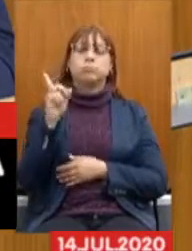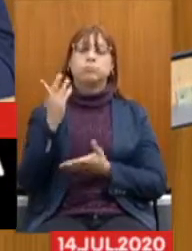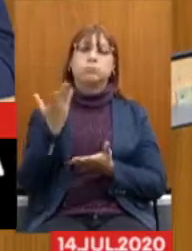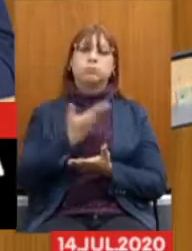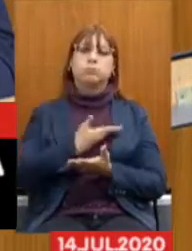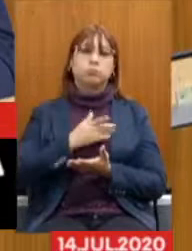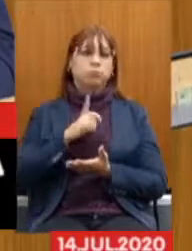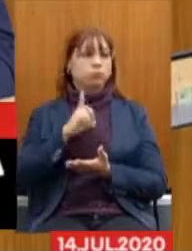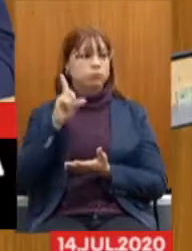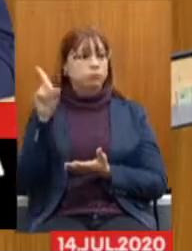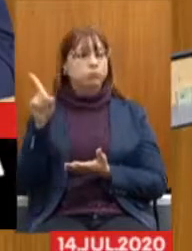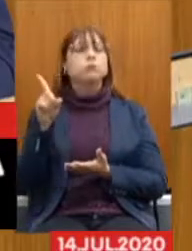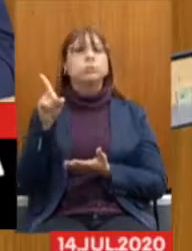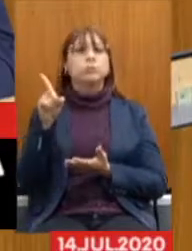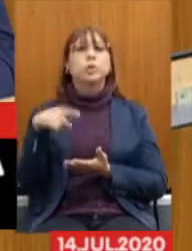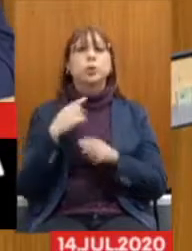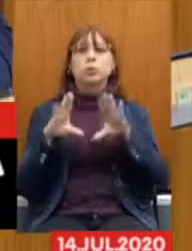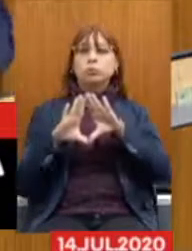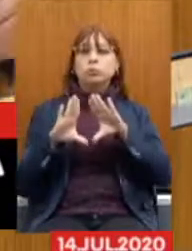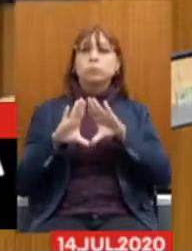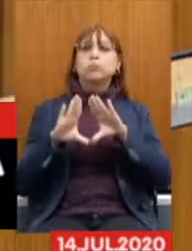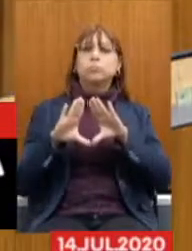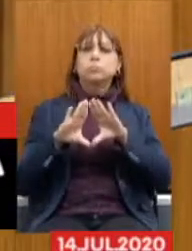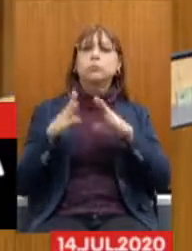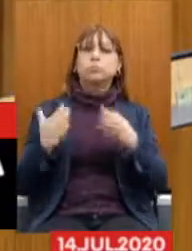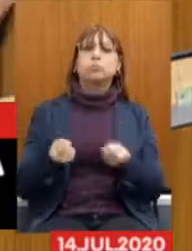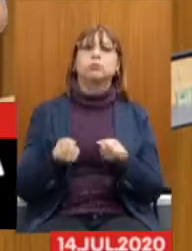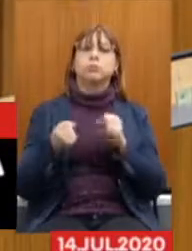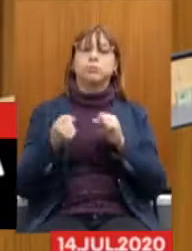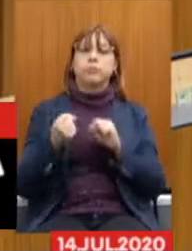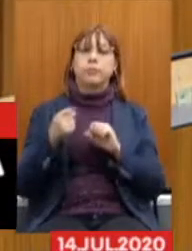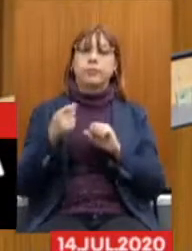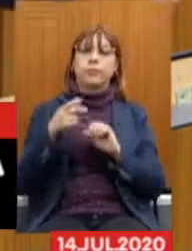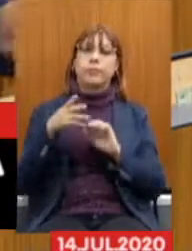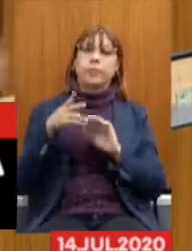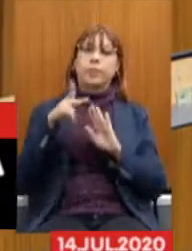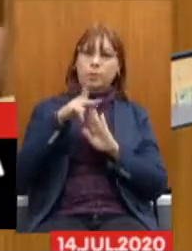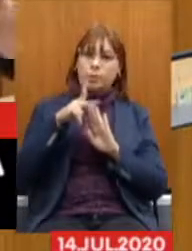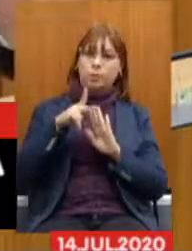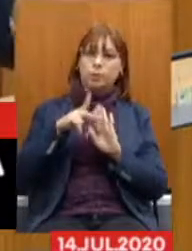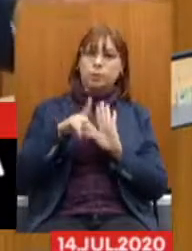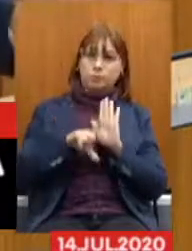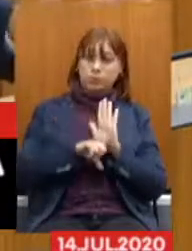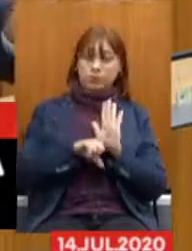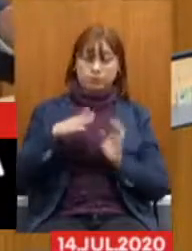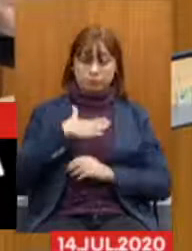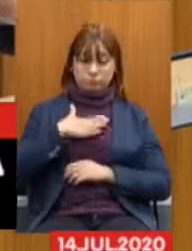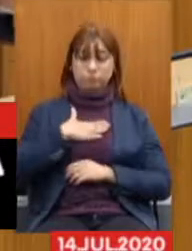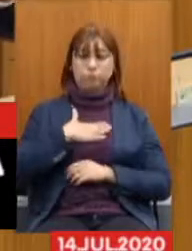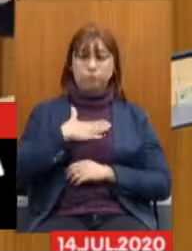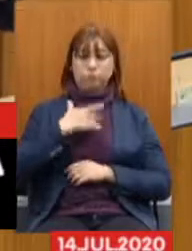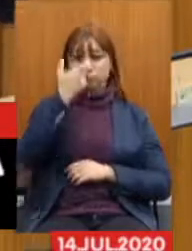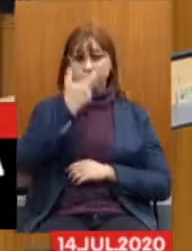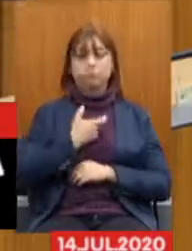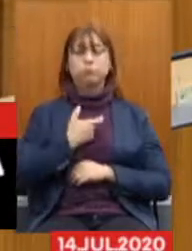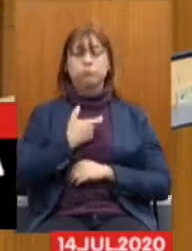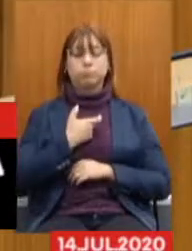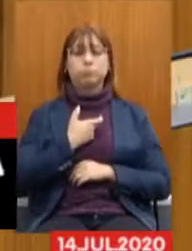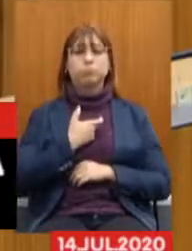essa Assembleia pegou na mesma hora e colocou. O projeto de minha autoria foi relator. Ulisses e a Assembleia aprovou. Hoje é,